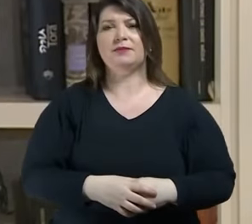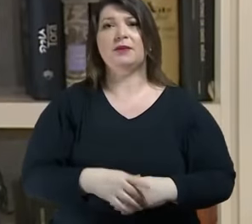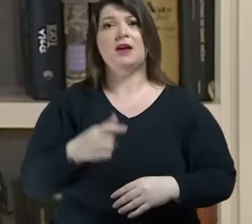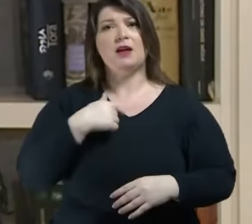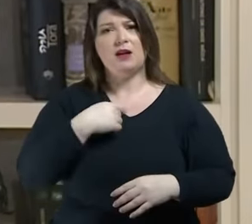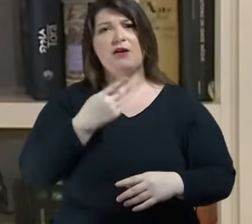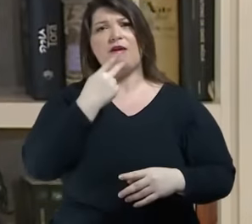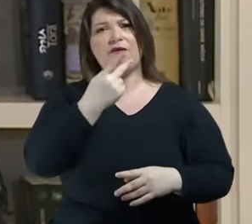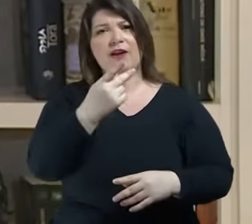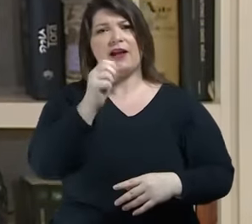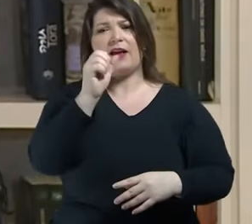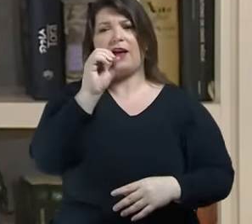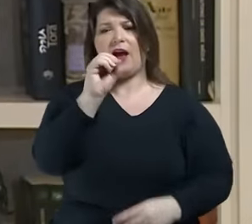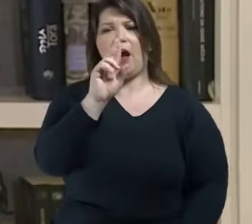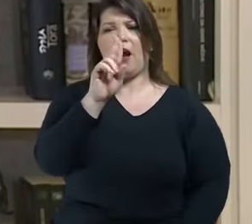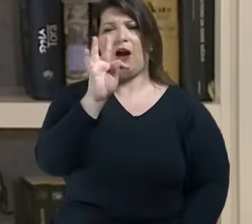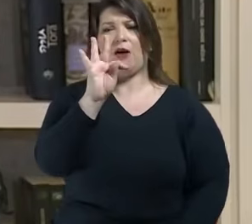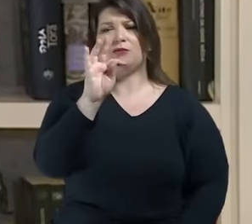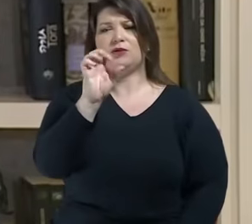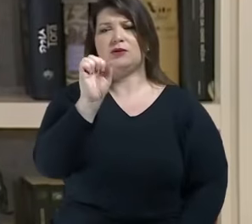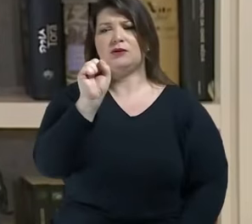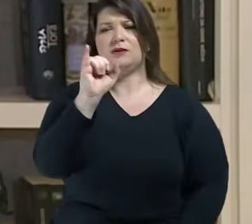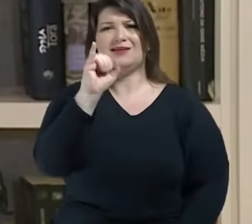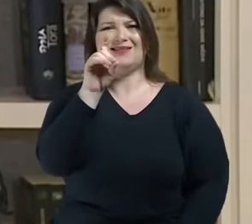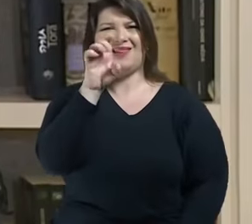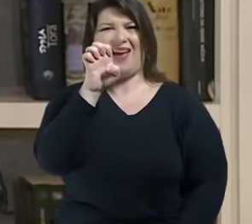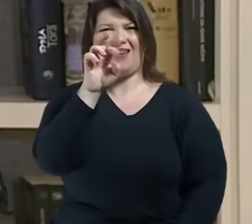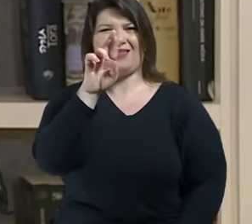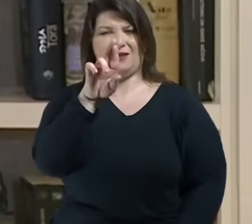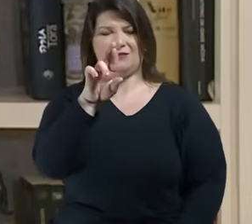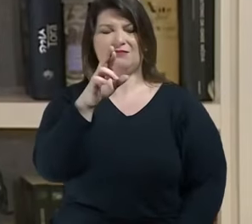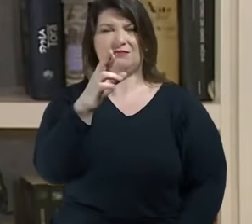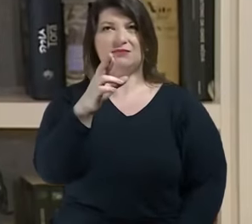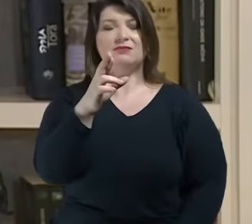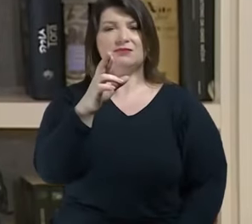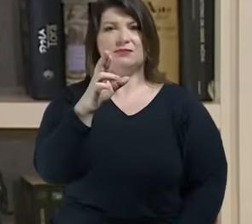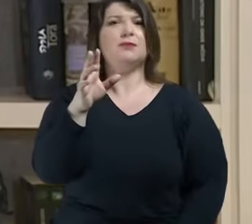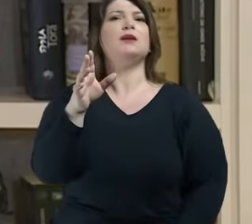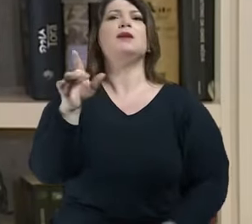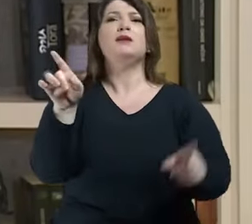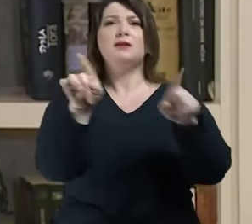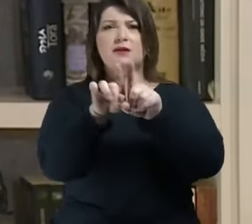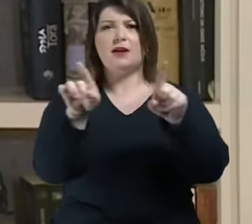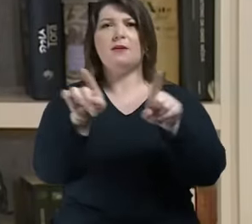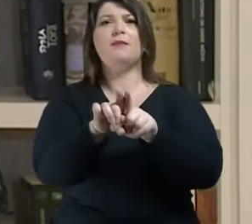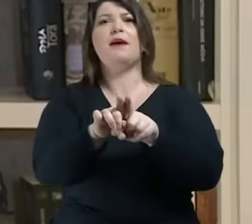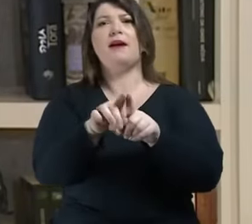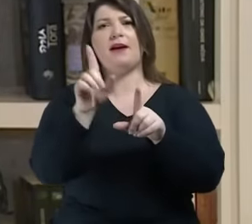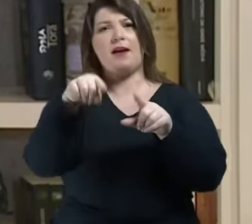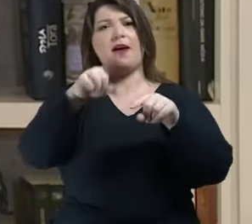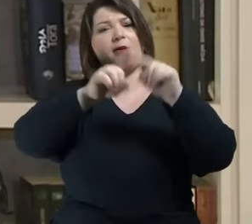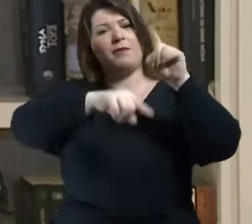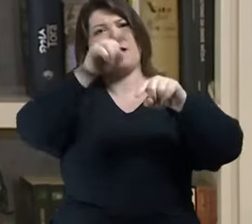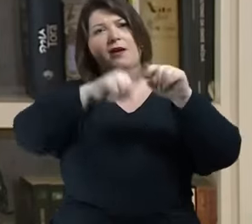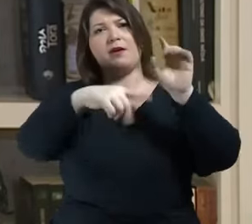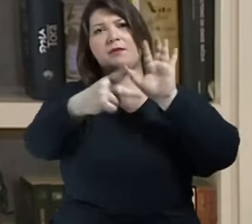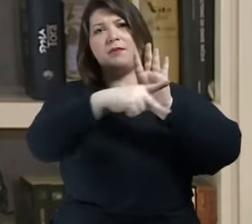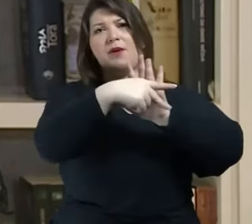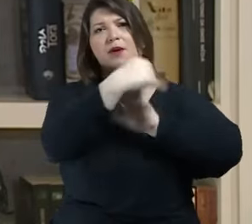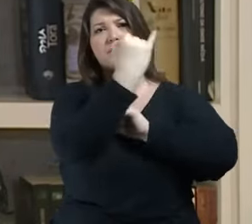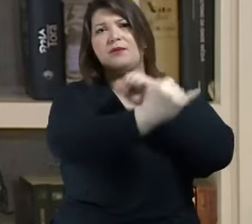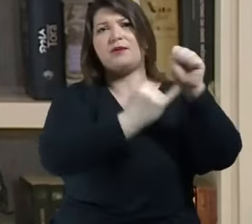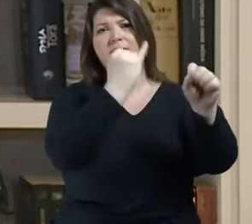os outsiders também são mercadoria da internet são fetiche de